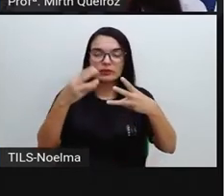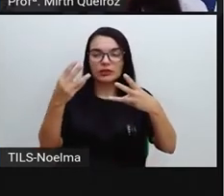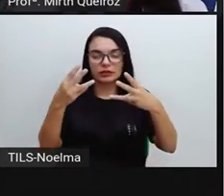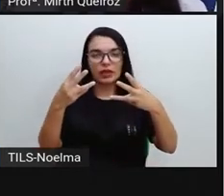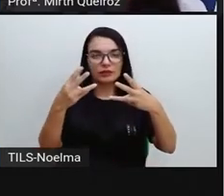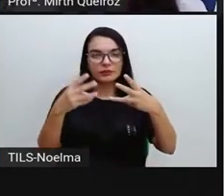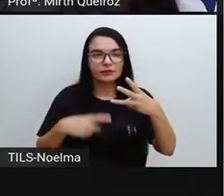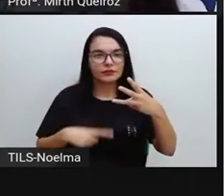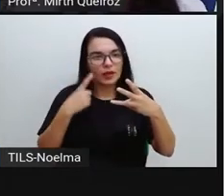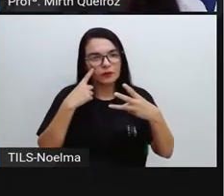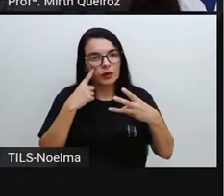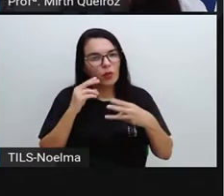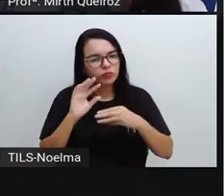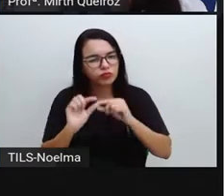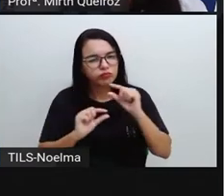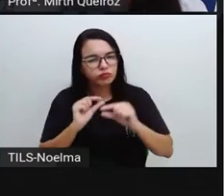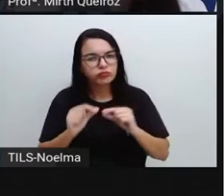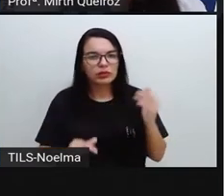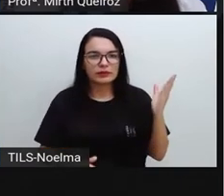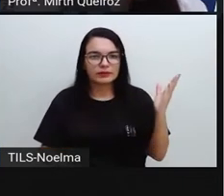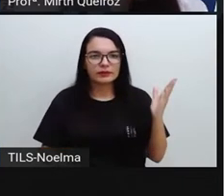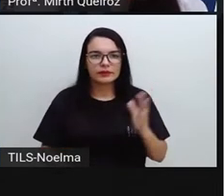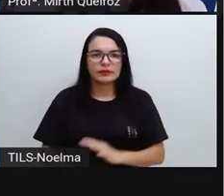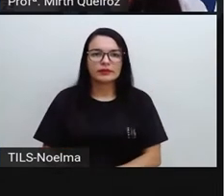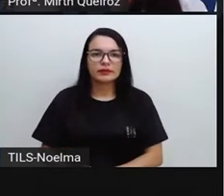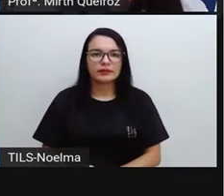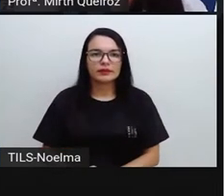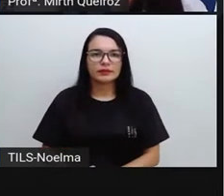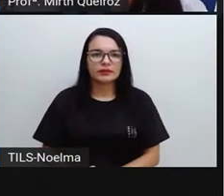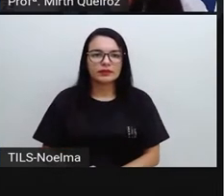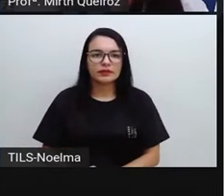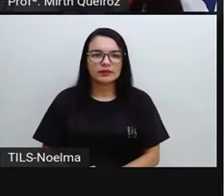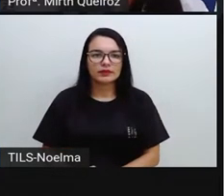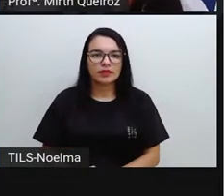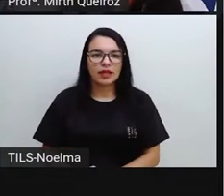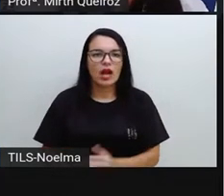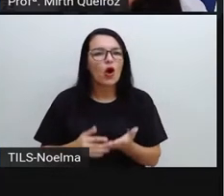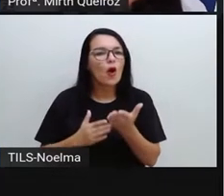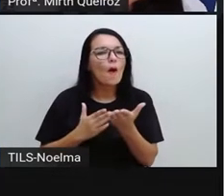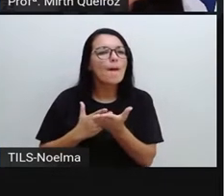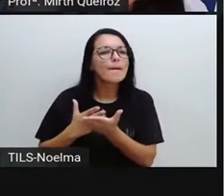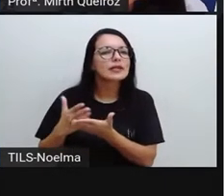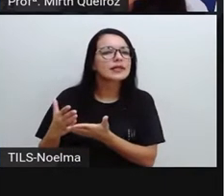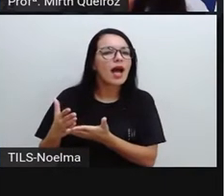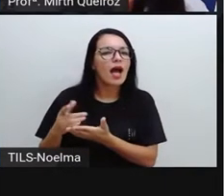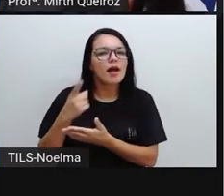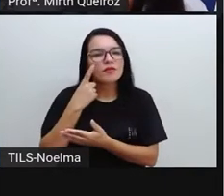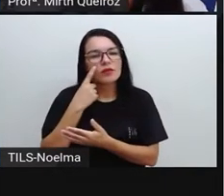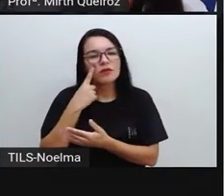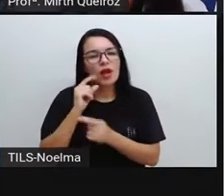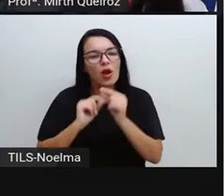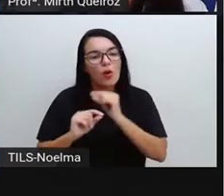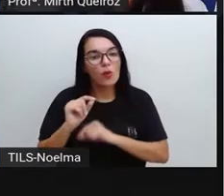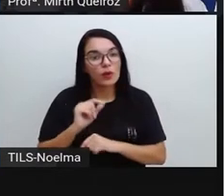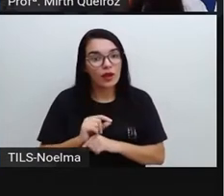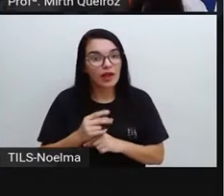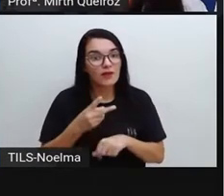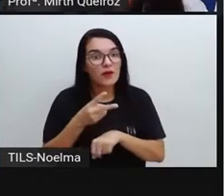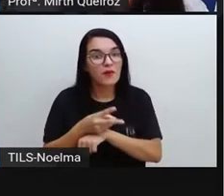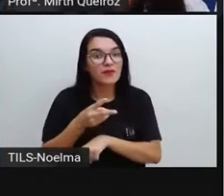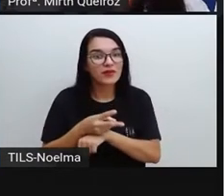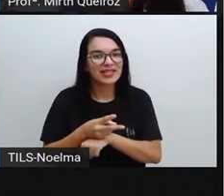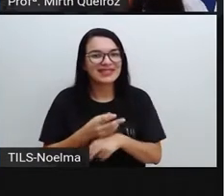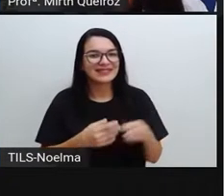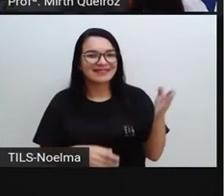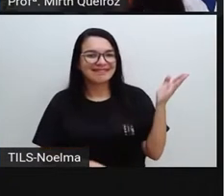e a gente hoje vai falar um pouquinho aí sobre cada um deles. E para começar, eu trouxe aqui um vídeo sobre